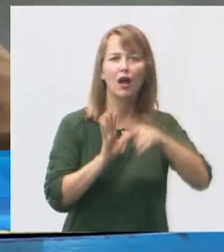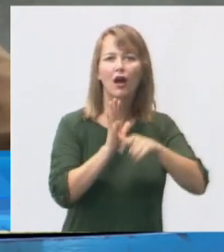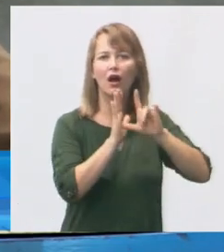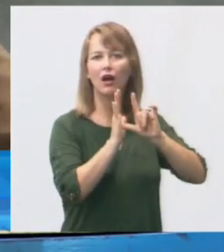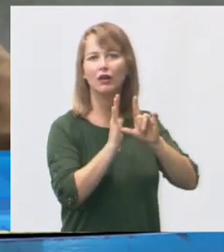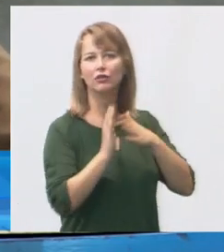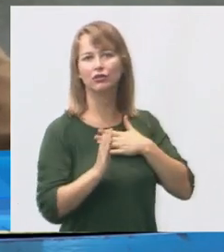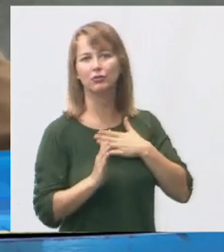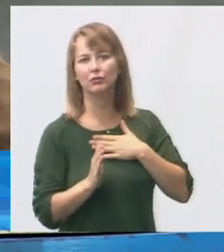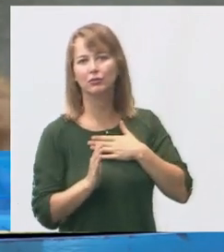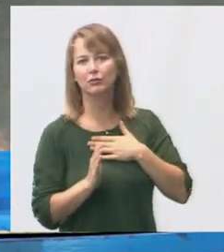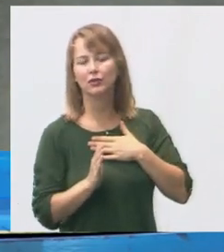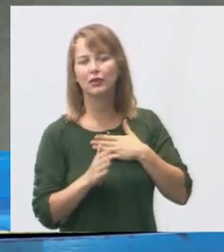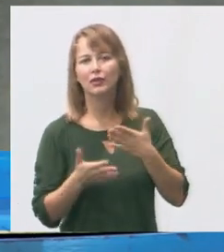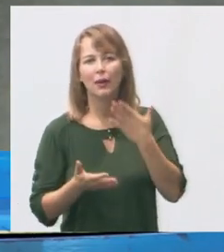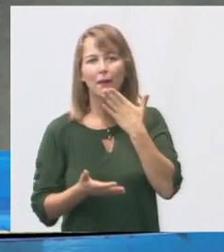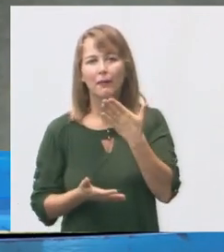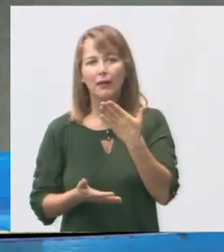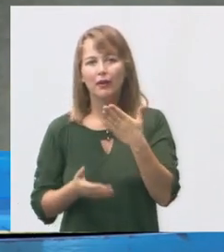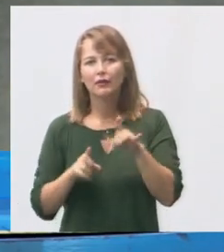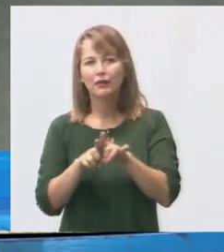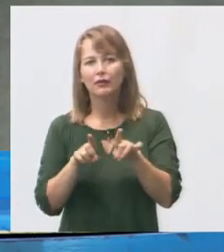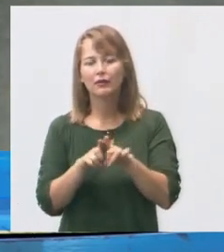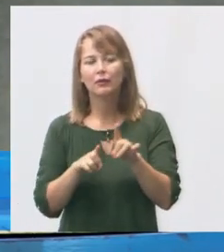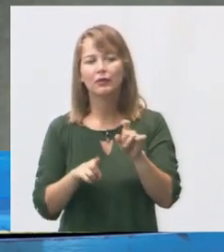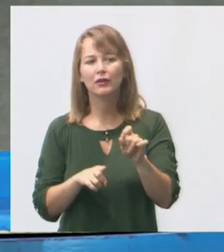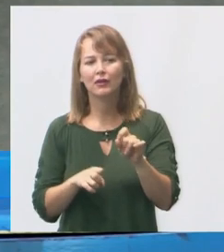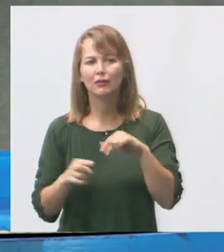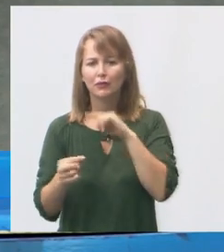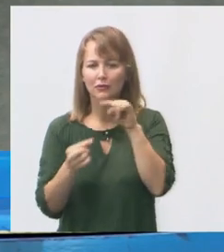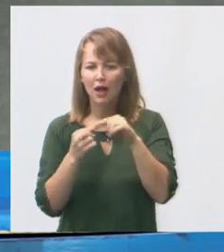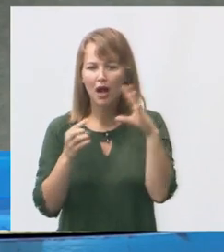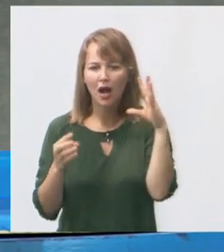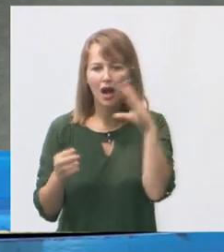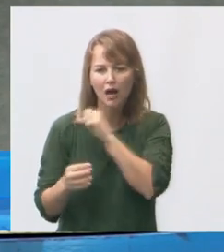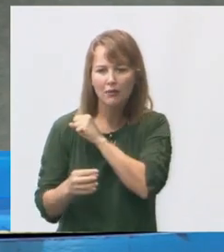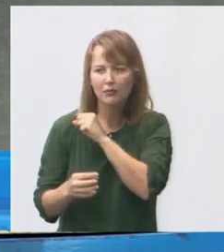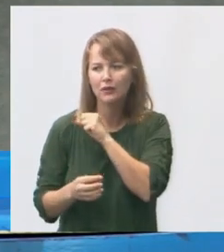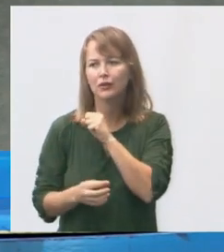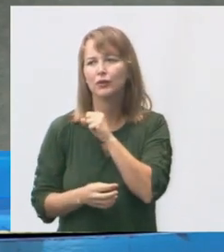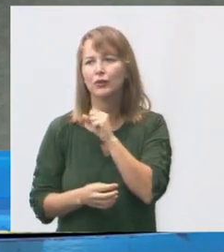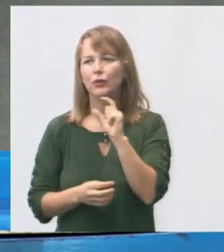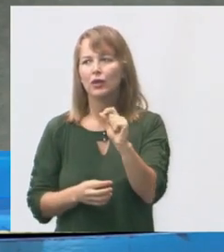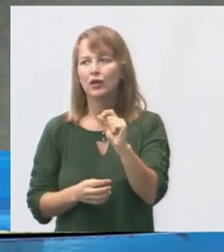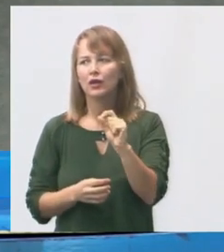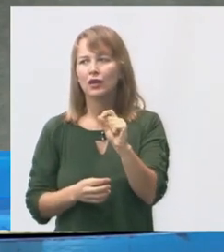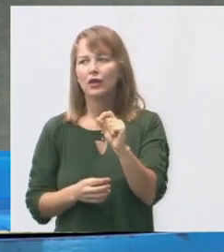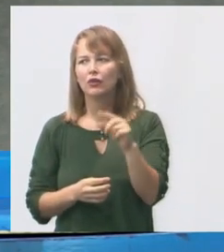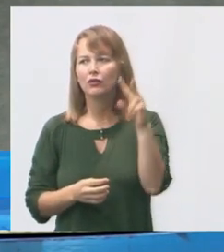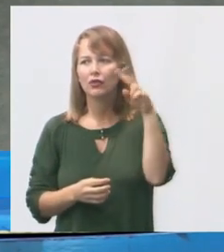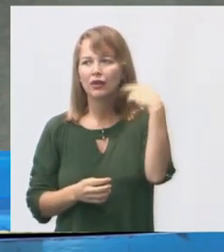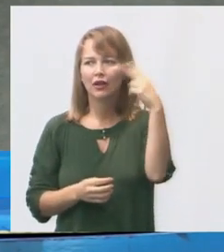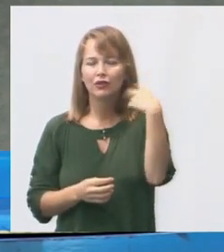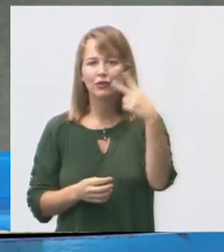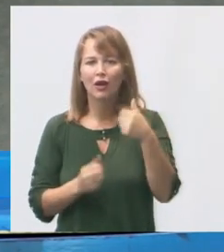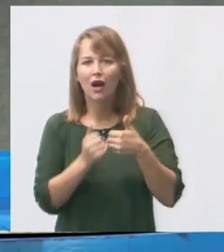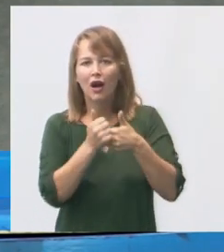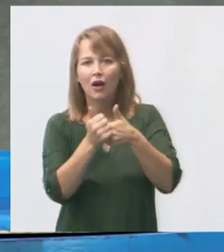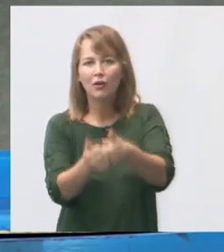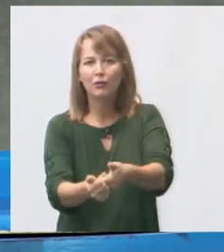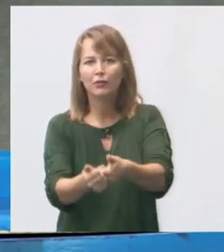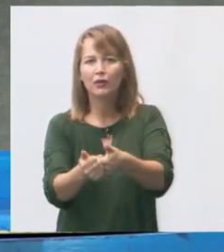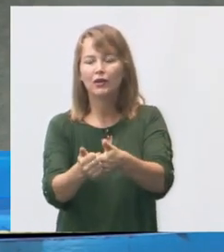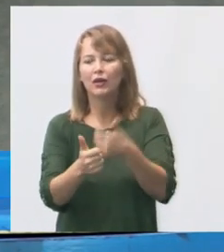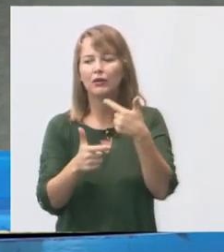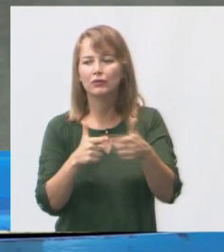Então, eu peço também, eu vou ser bem objetivo, que os vereadores, eles acompanhassem essa